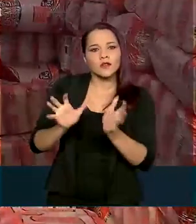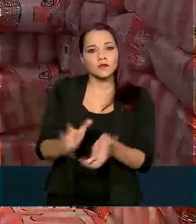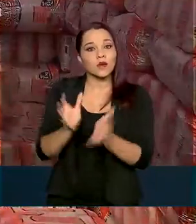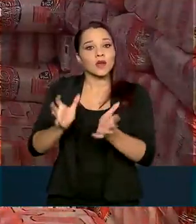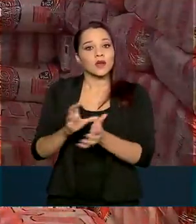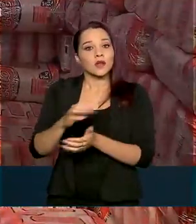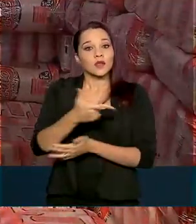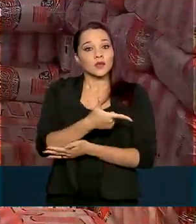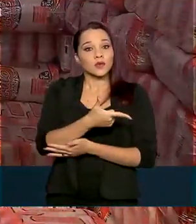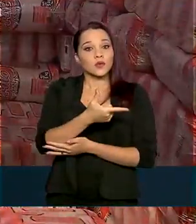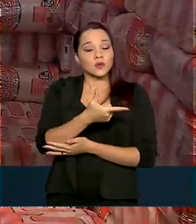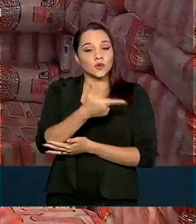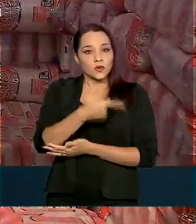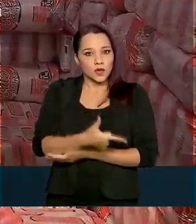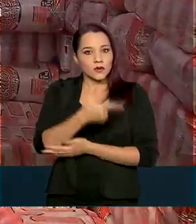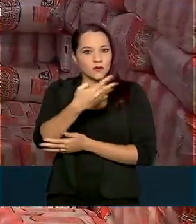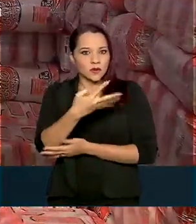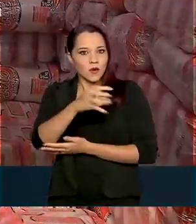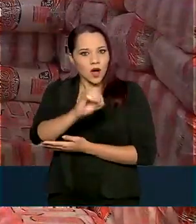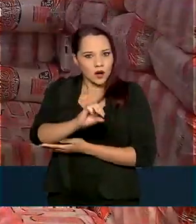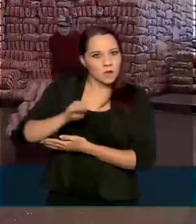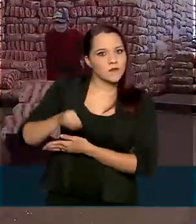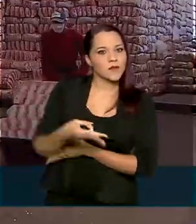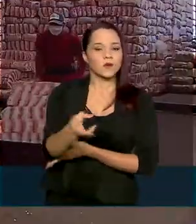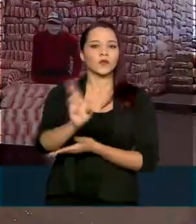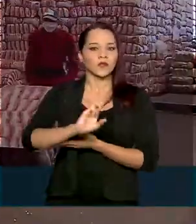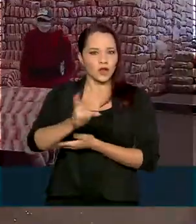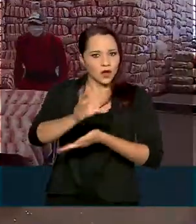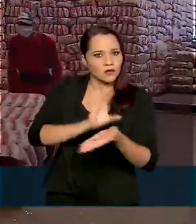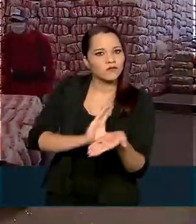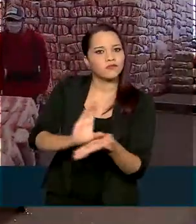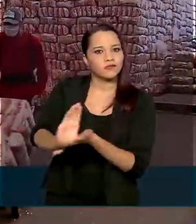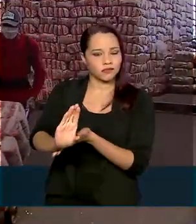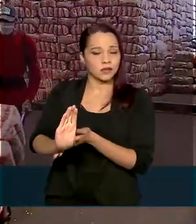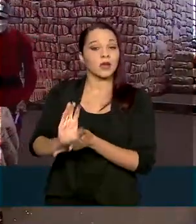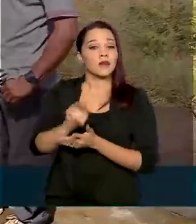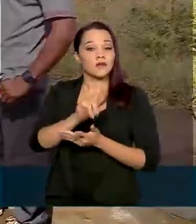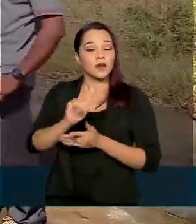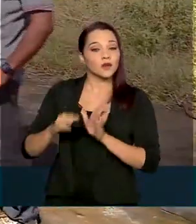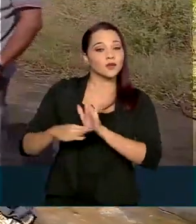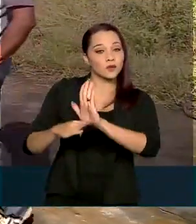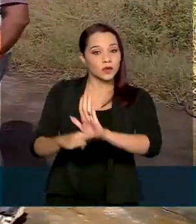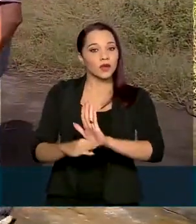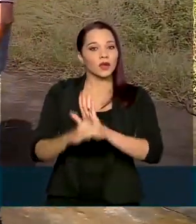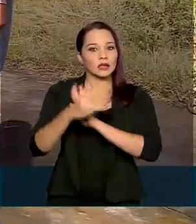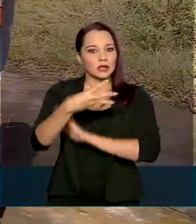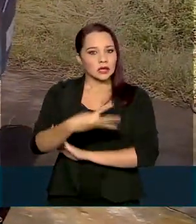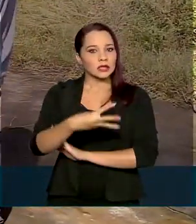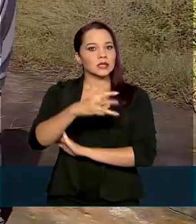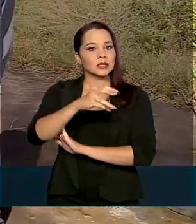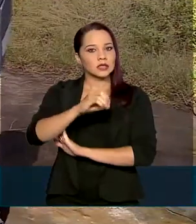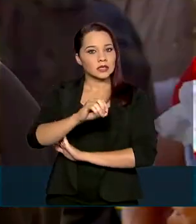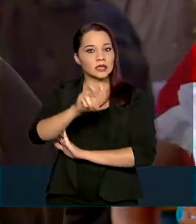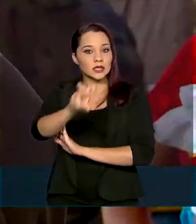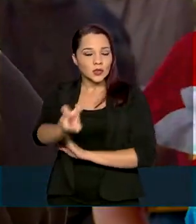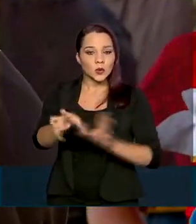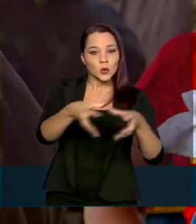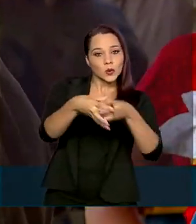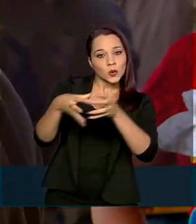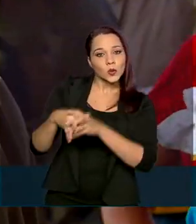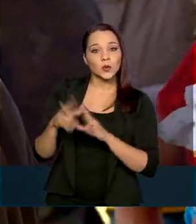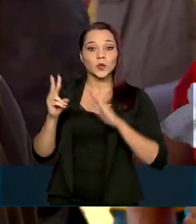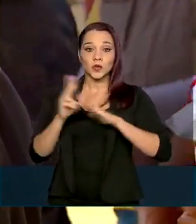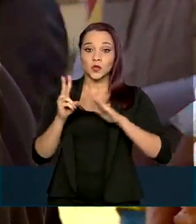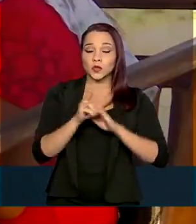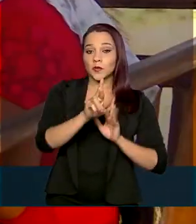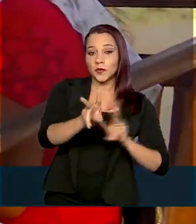cerca de 240 milhões de reais. Serão atendidas 305 etnias em todo